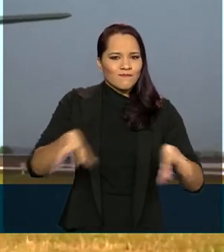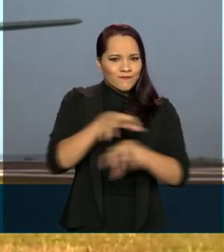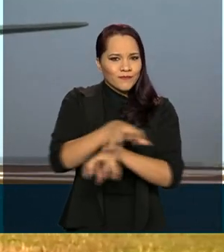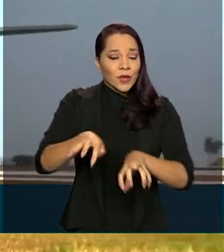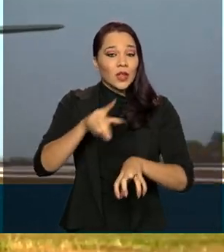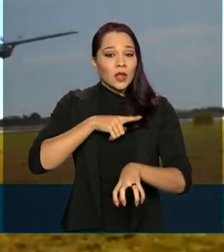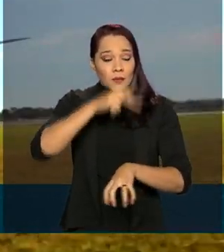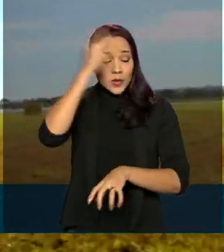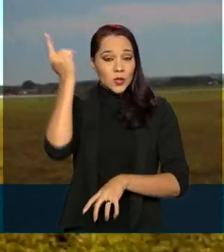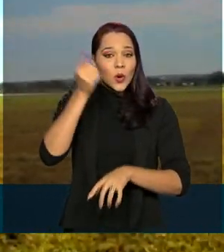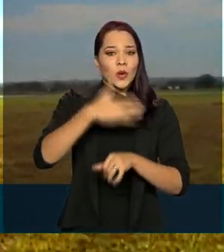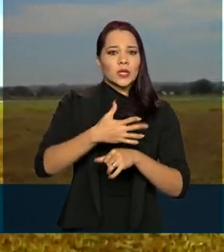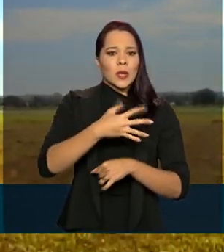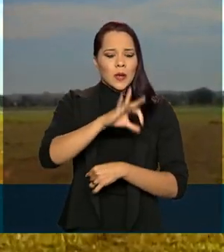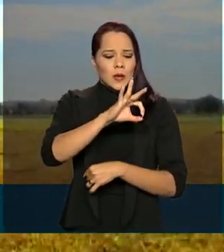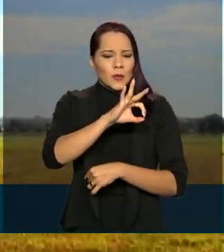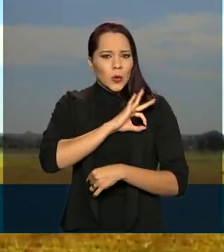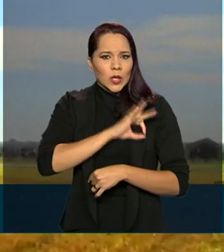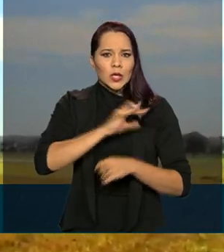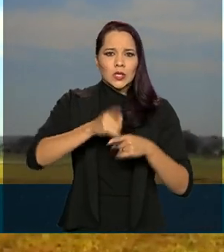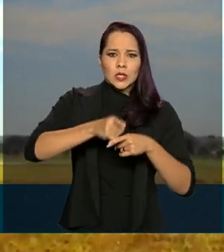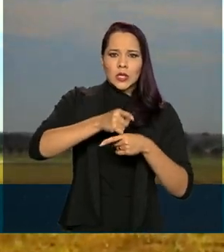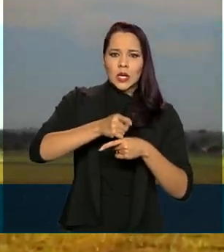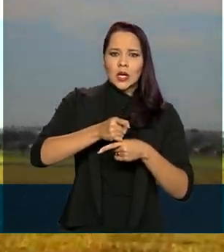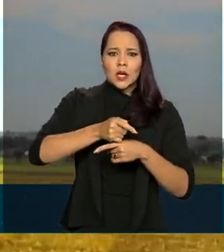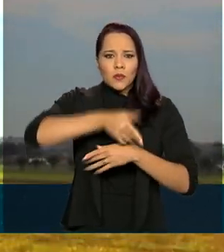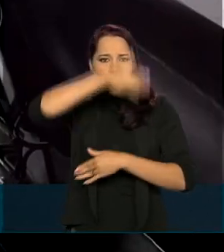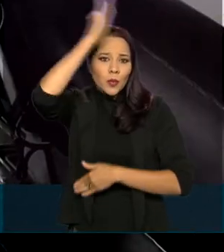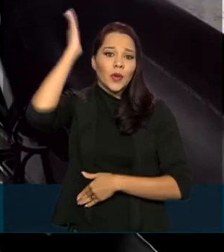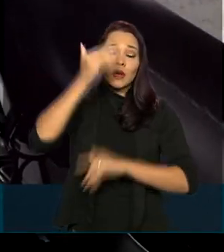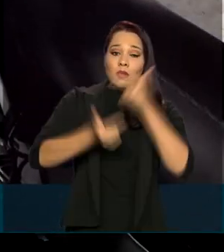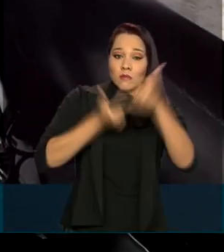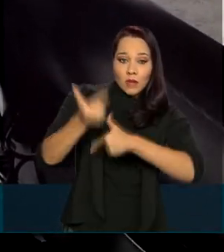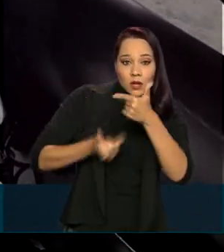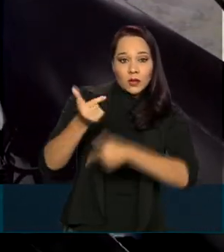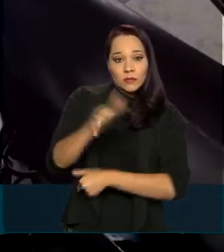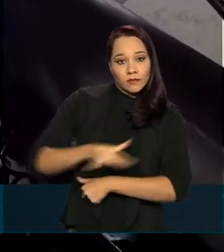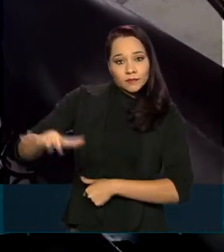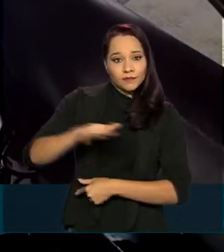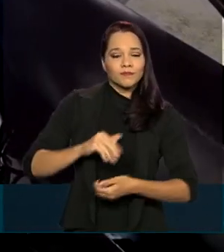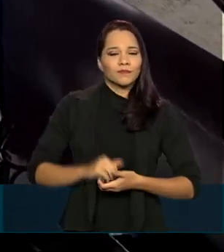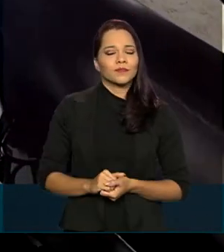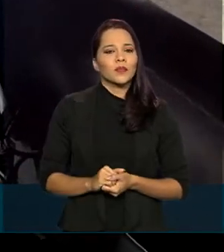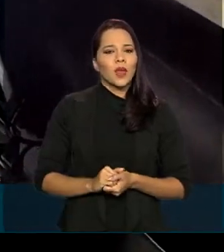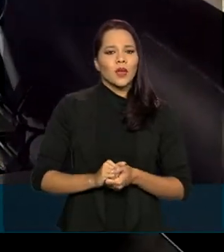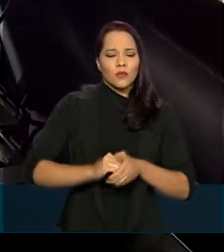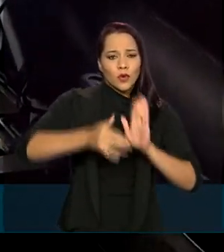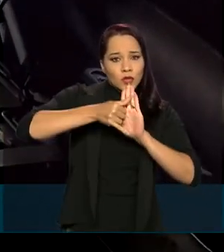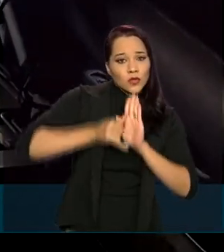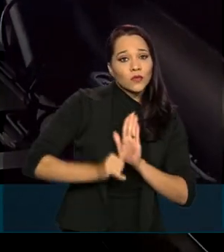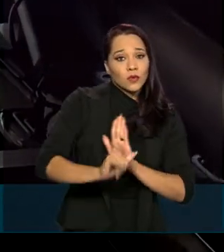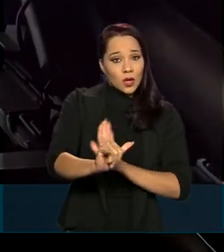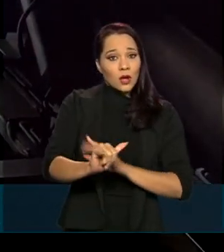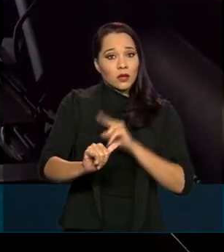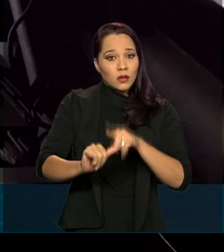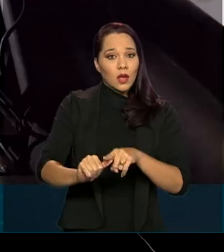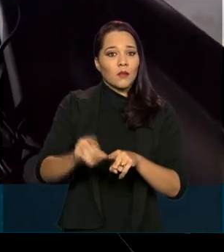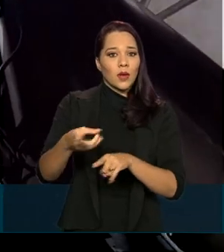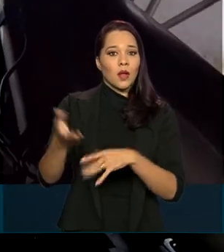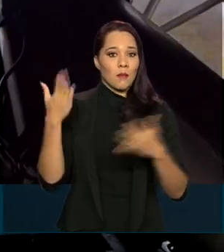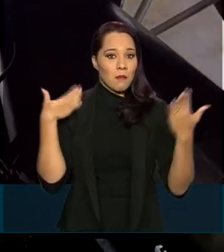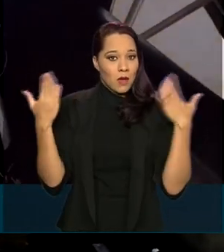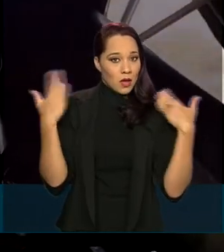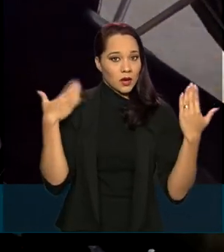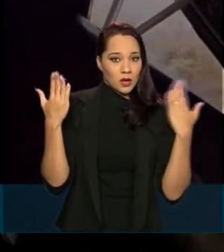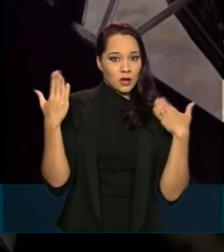brigadistas e civis, trabalhando nessa operação. Segundo uma nota divulgada agora há pouco pela Marinha